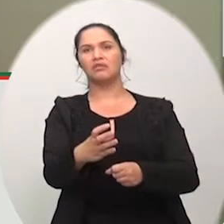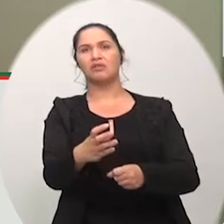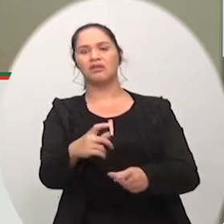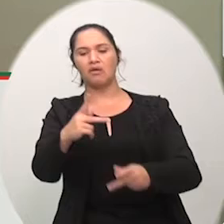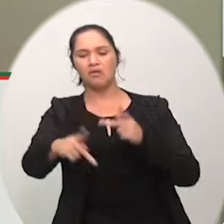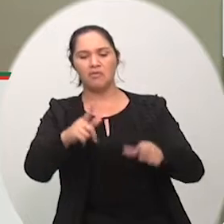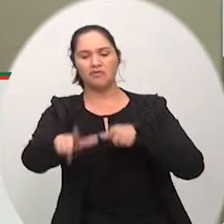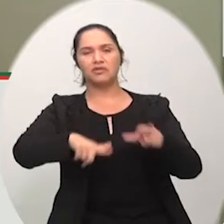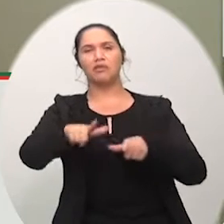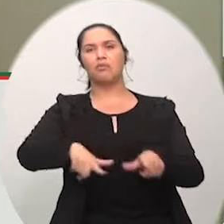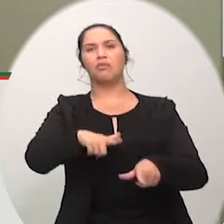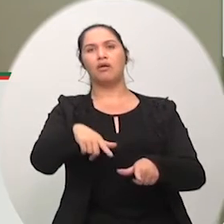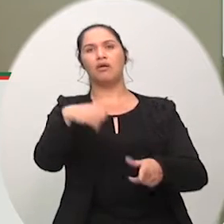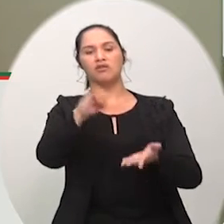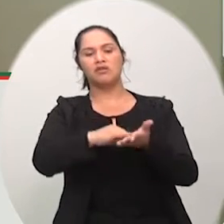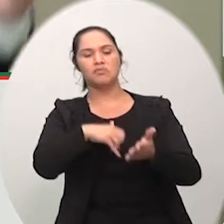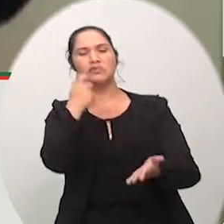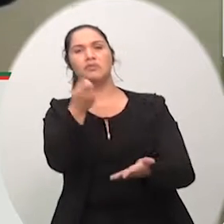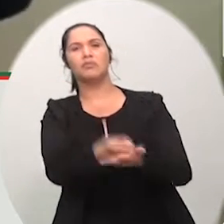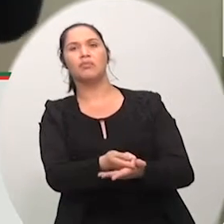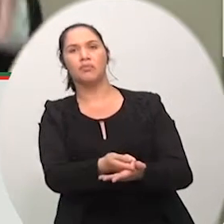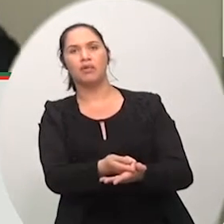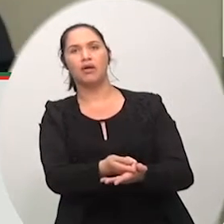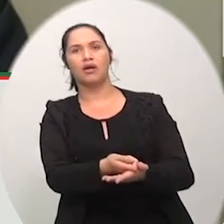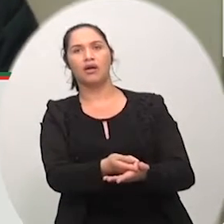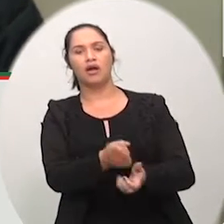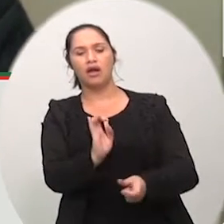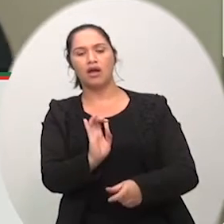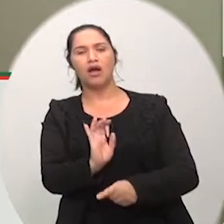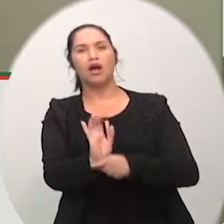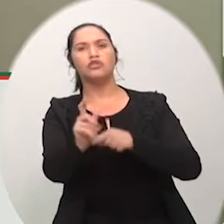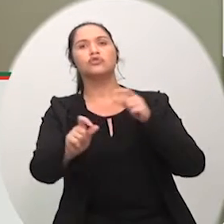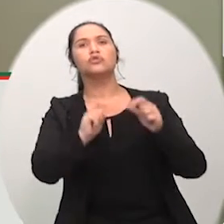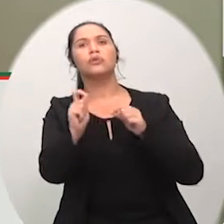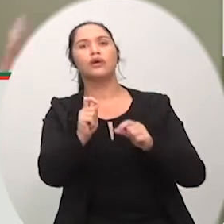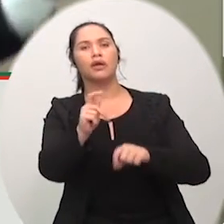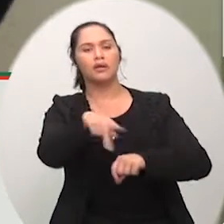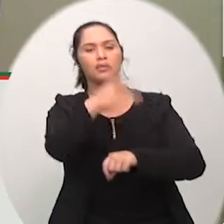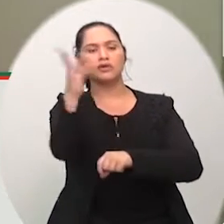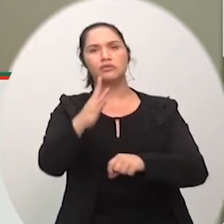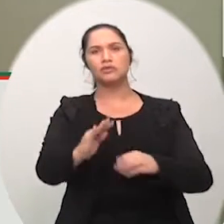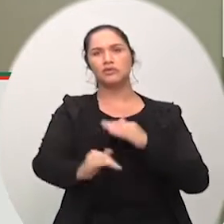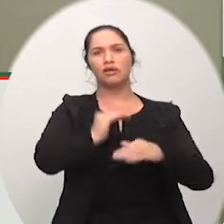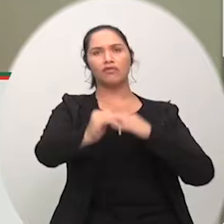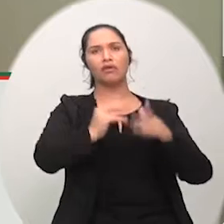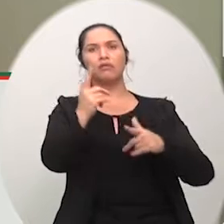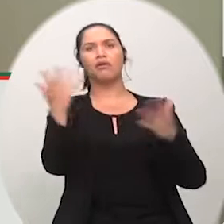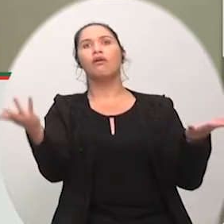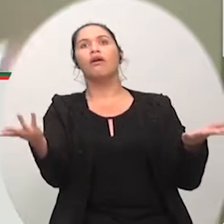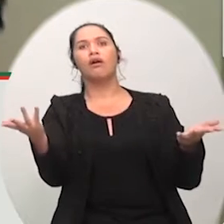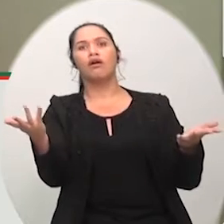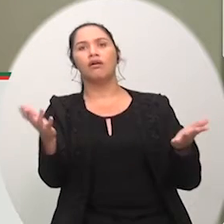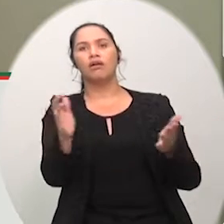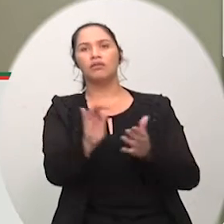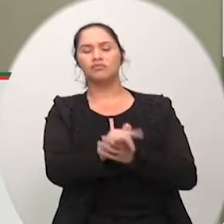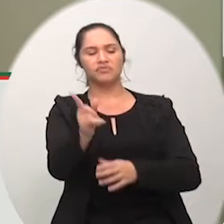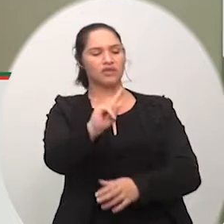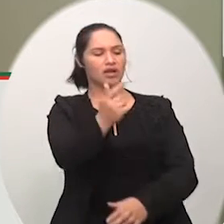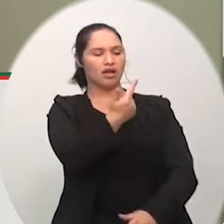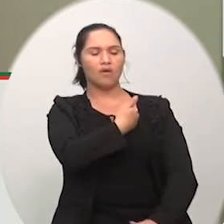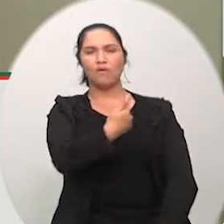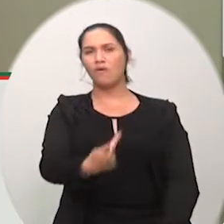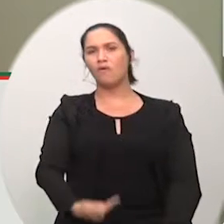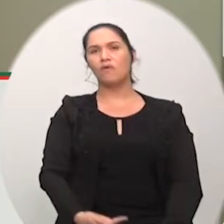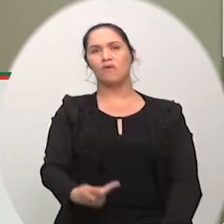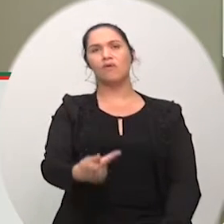todos os dias que faz crescer porque que o governo federal não traz incentivo para trazer indústrias para cá para